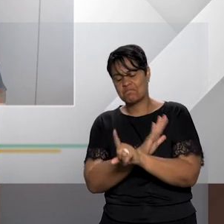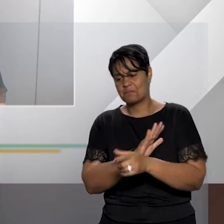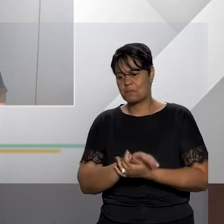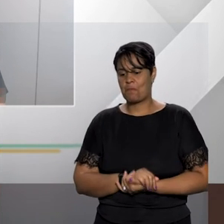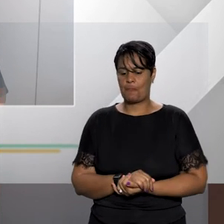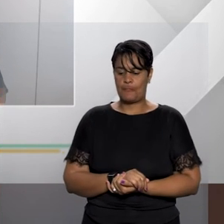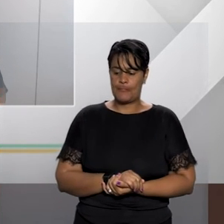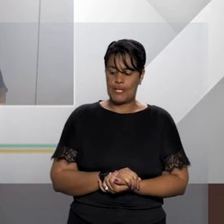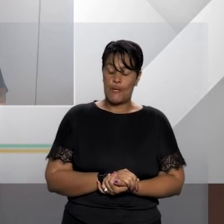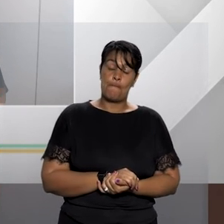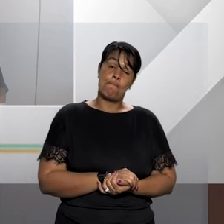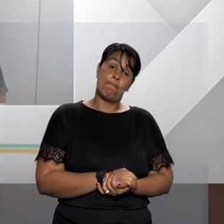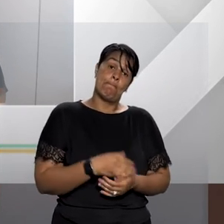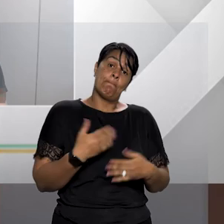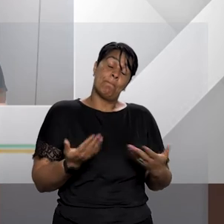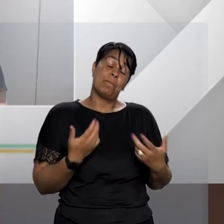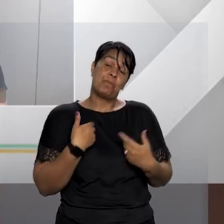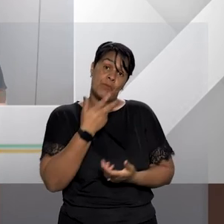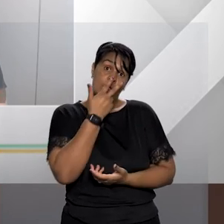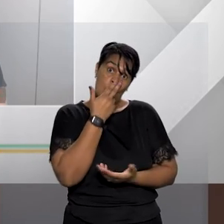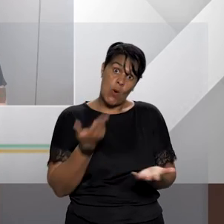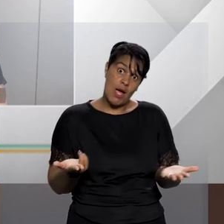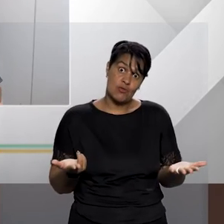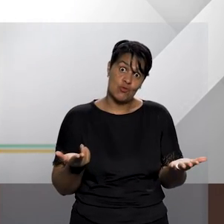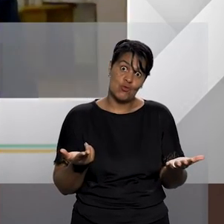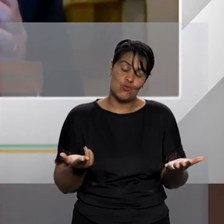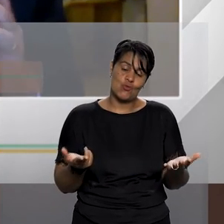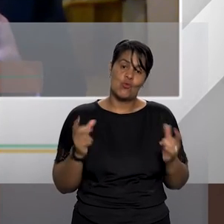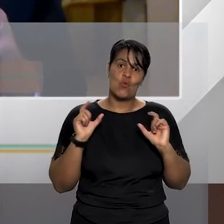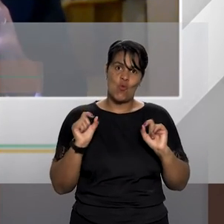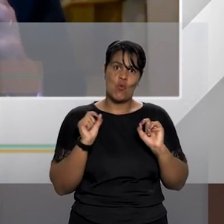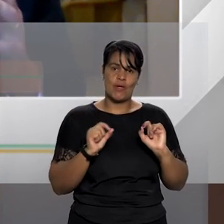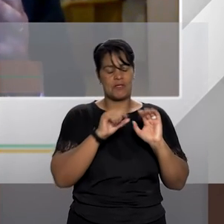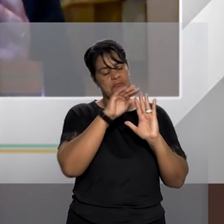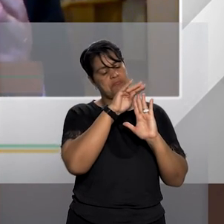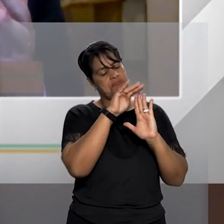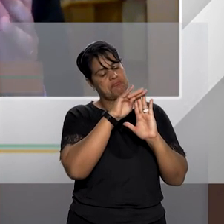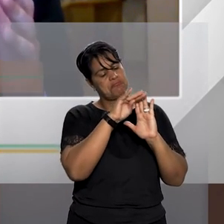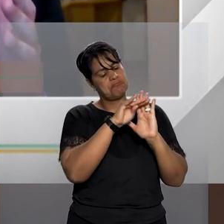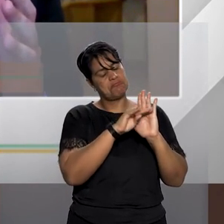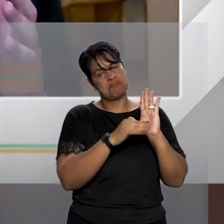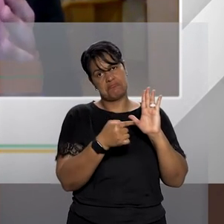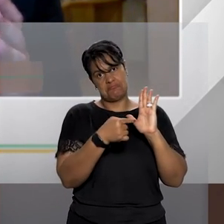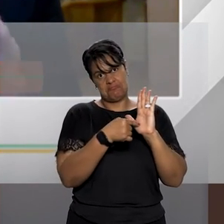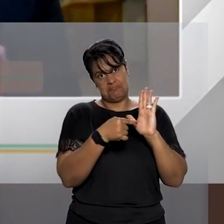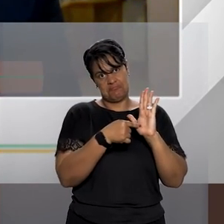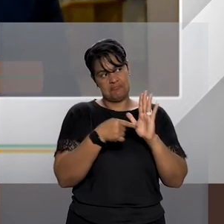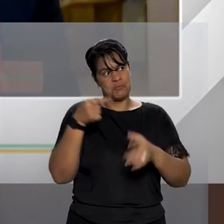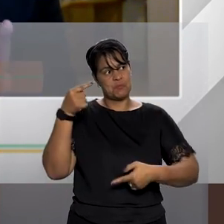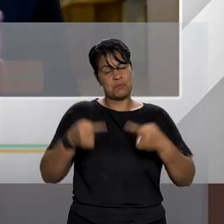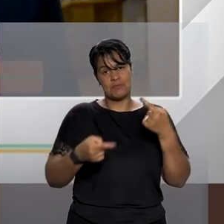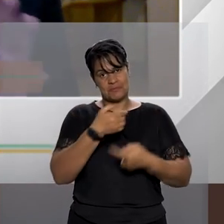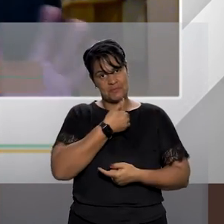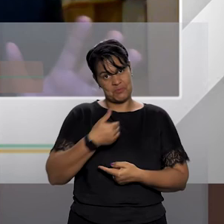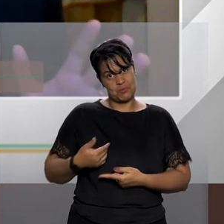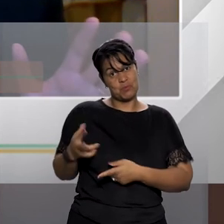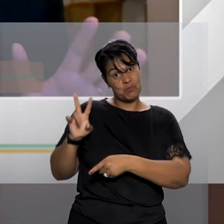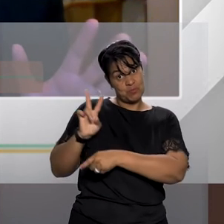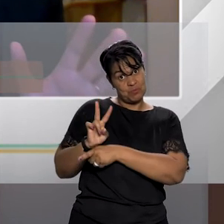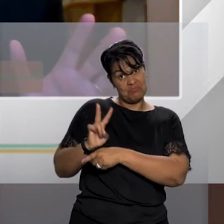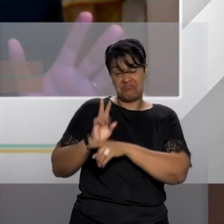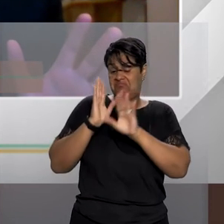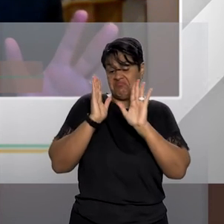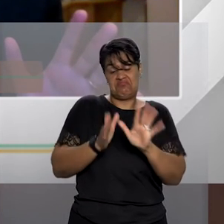vejo que em linhas gerais as diretrizes de políticas públicas de prevenção elas já estão muito bem